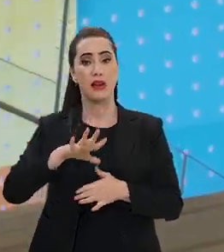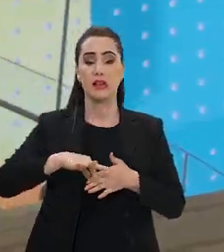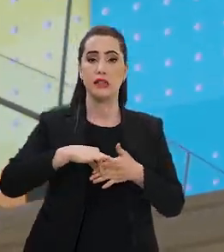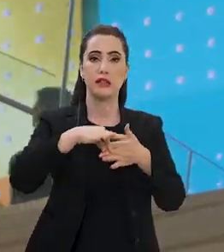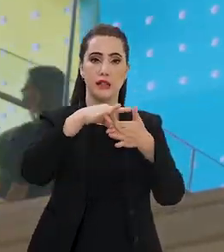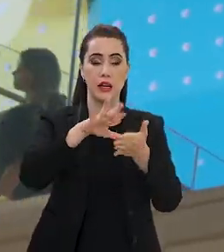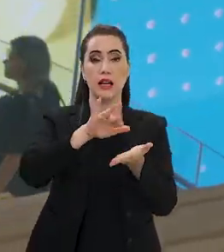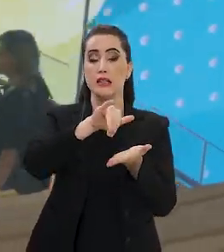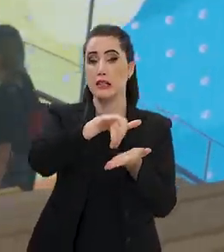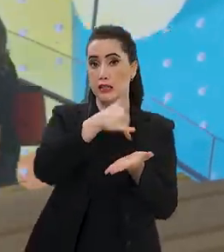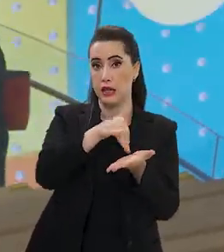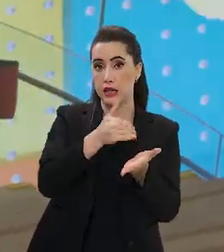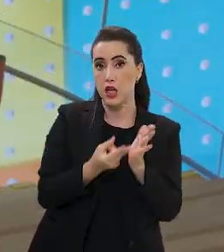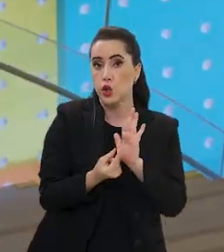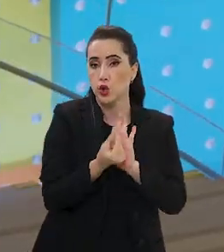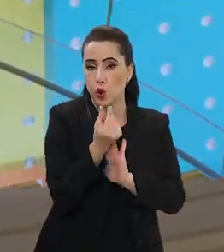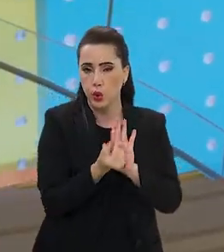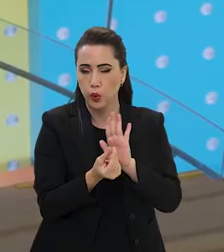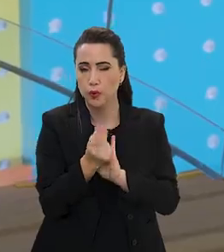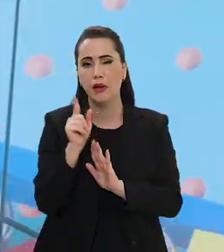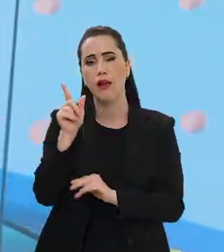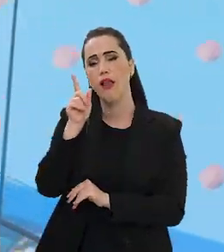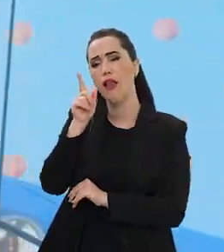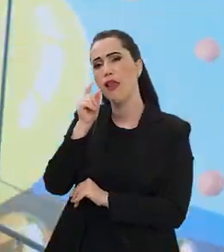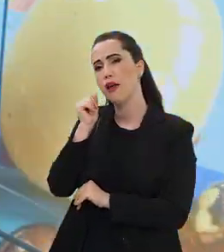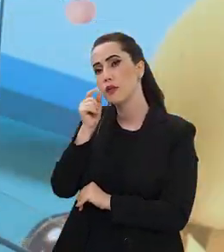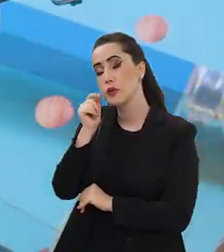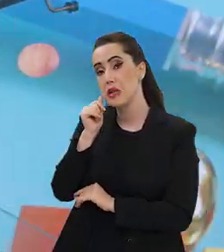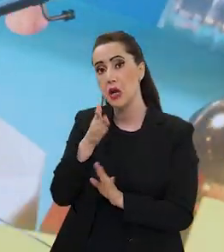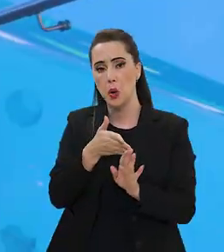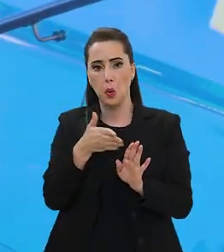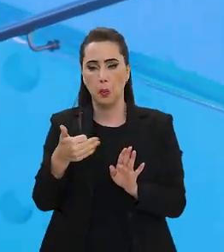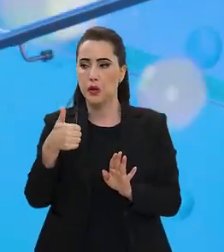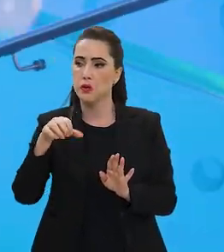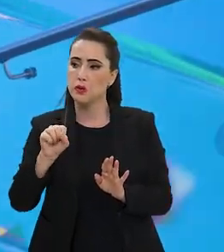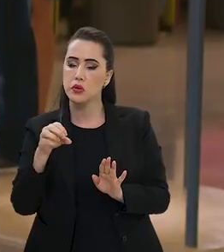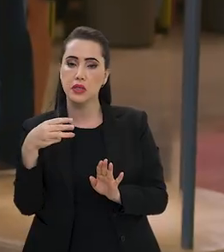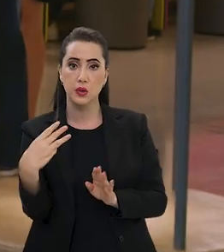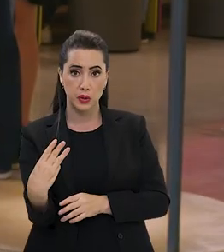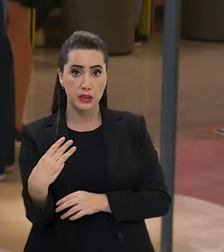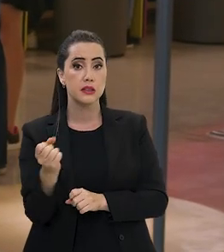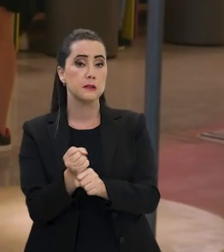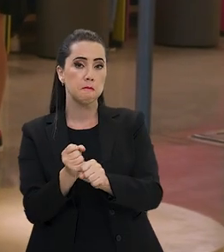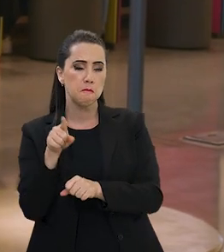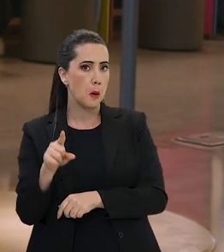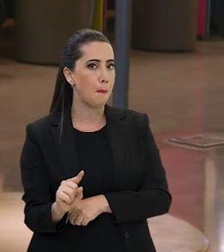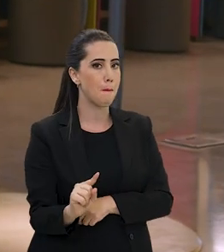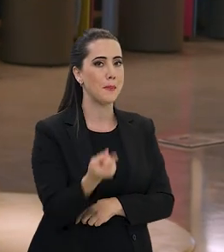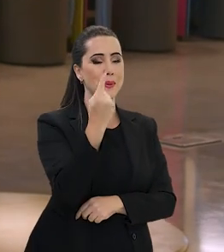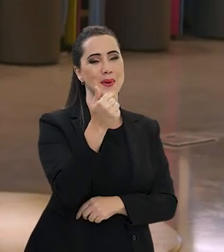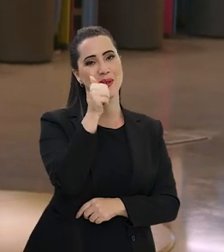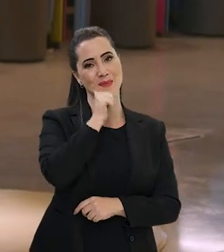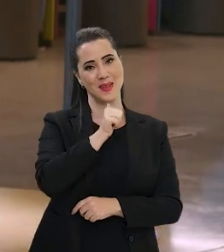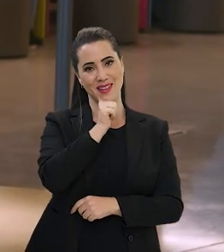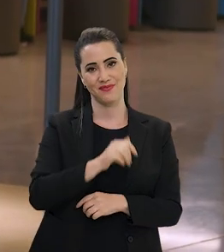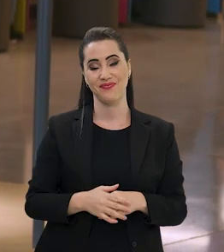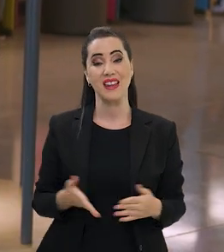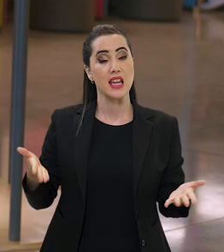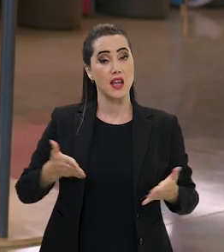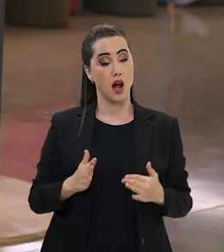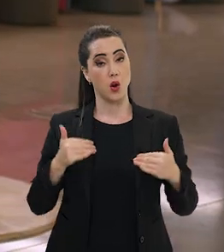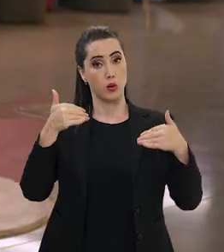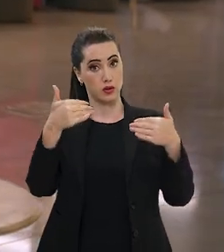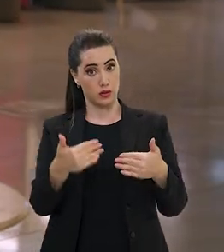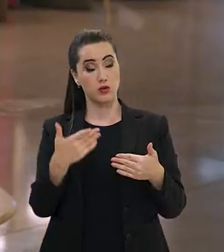Secretaria de Fazenda do Governo do Estado do Ceará em 183 anos de história da instituição. E agora,